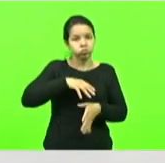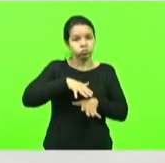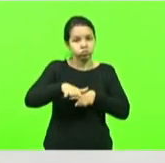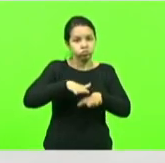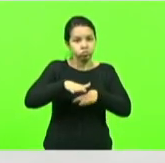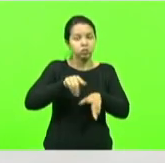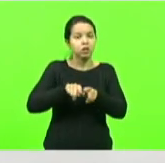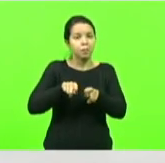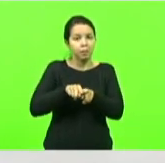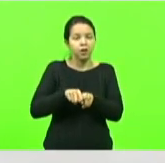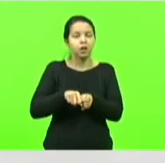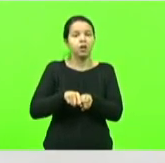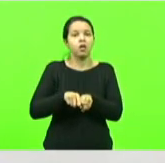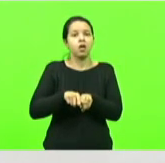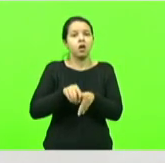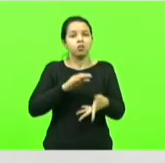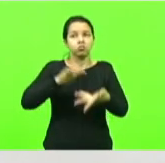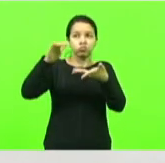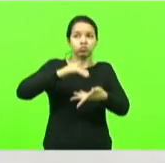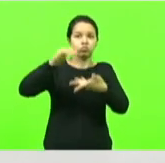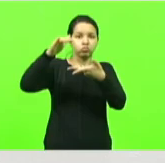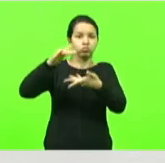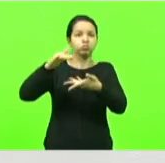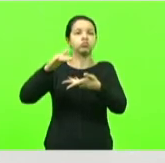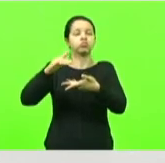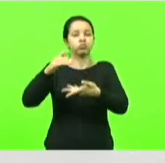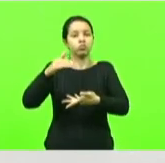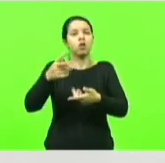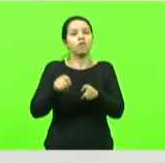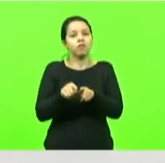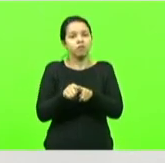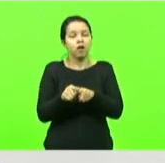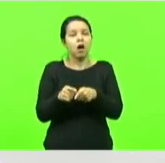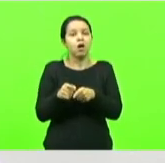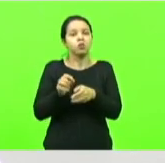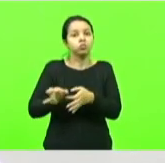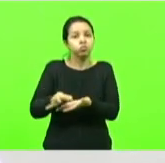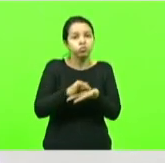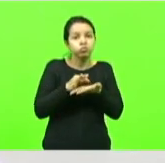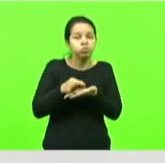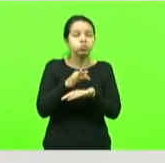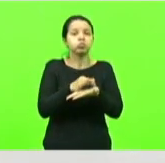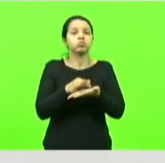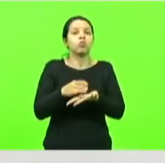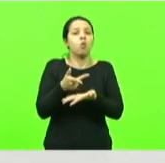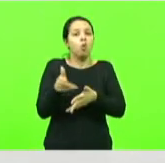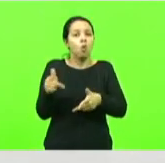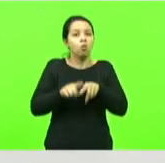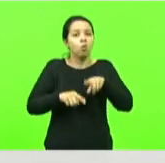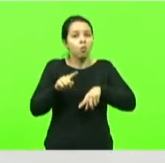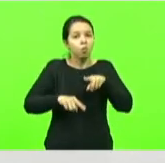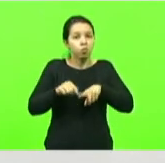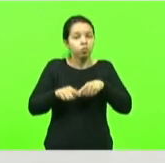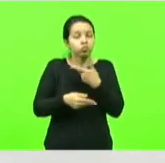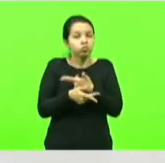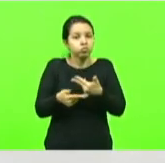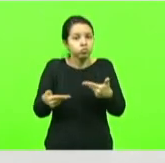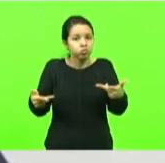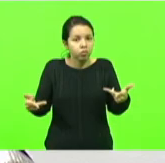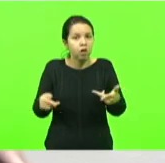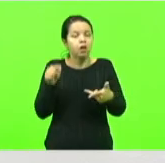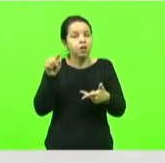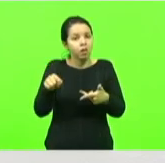manufaturados para os portos de São Francisco do Sul e Itapuá e também parte para o porto de navegantes de Itajaí